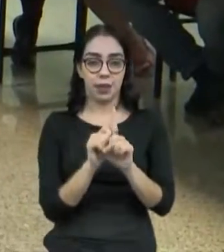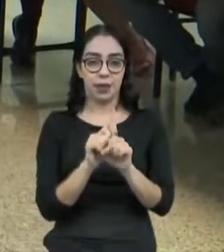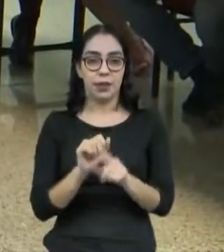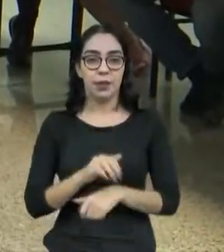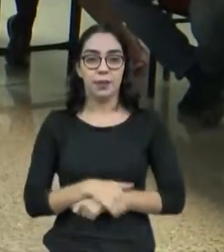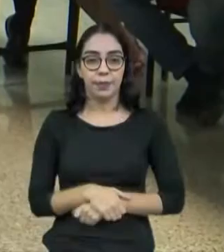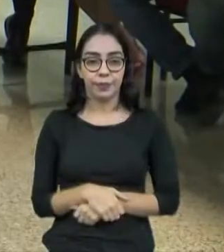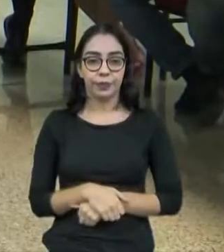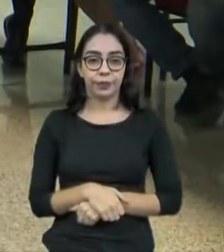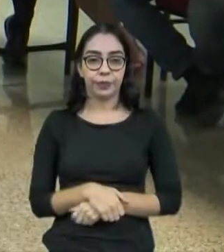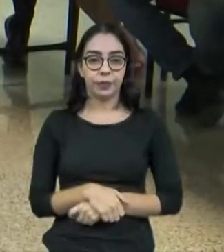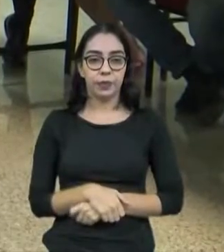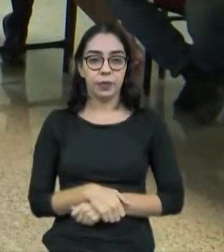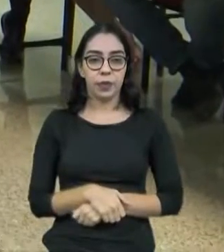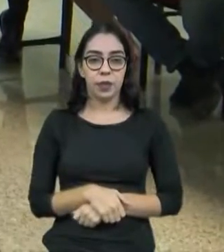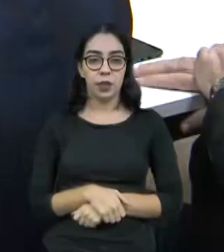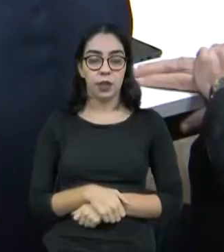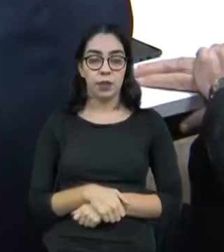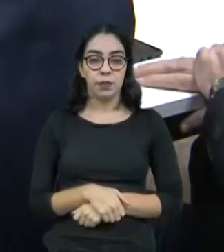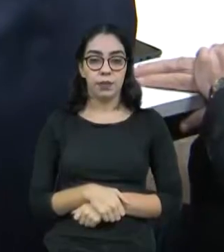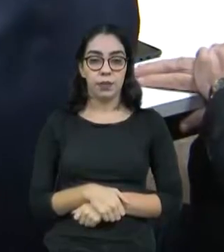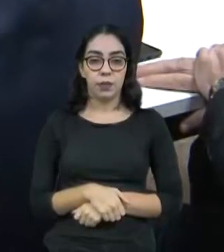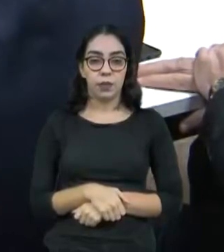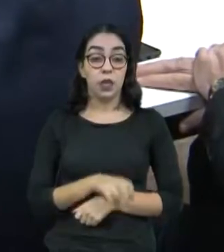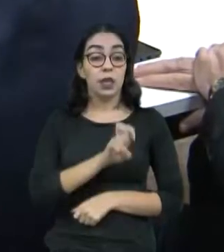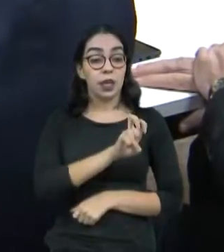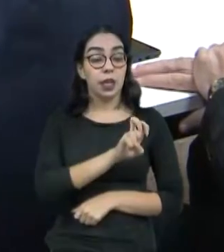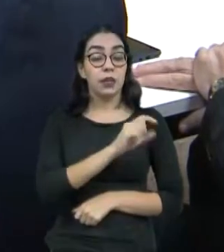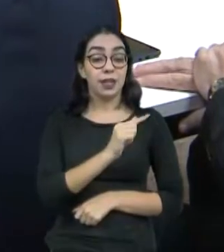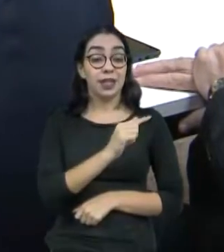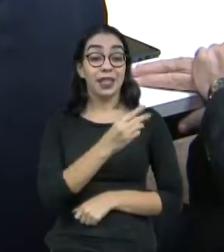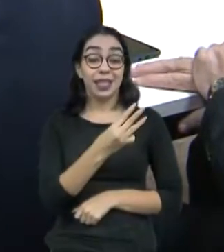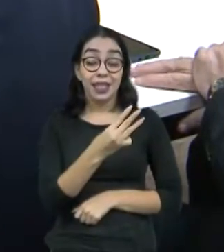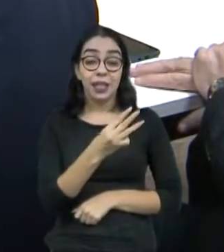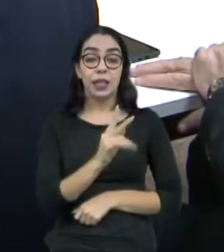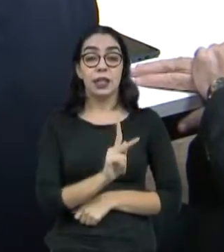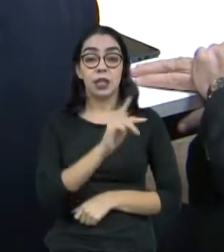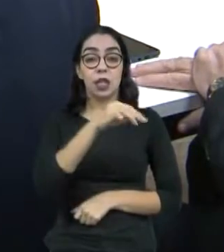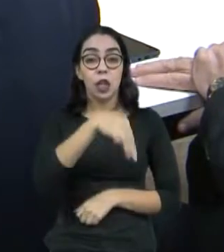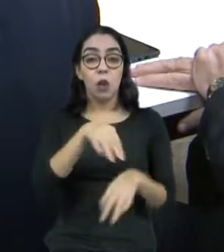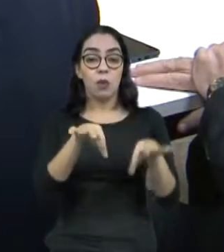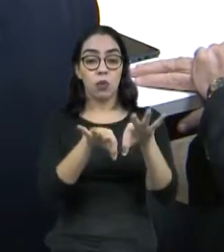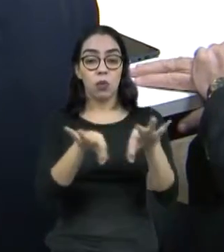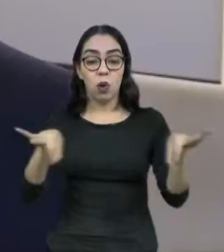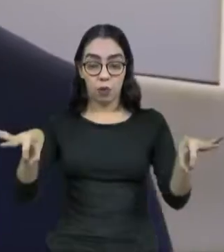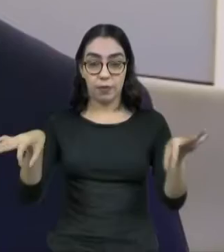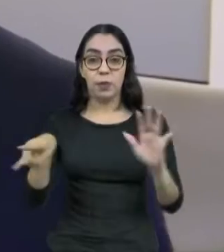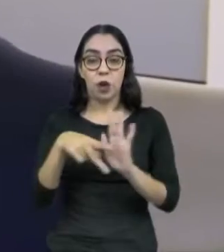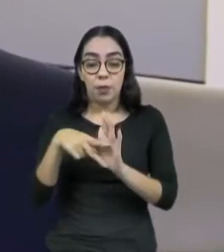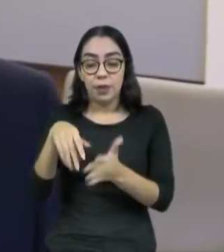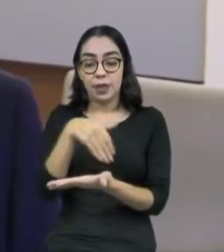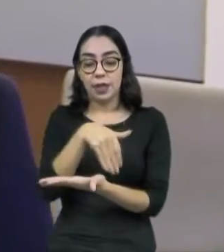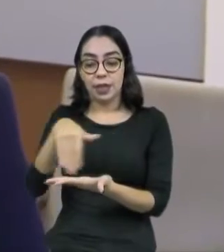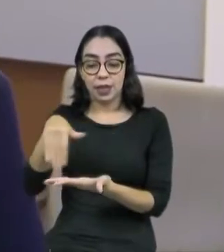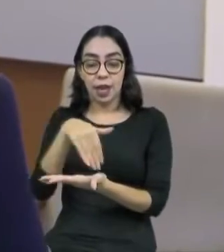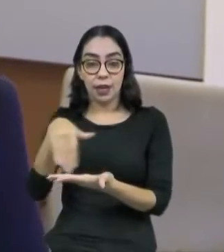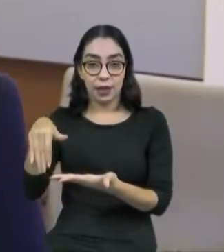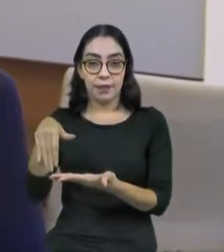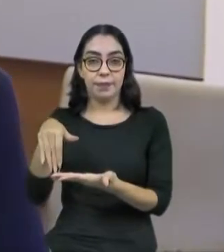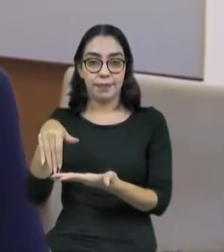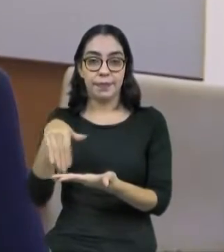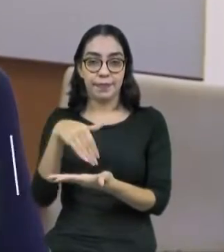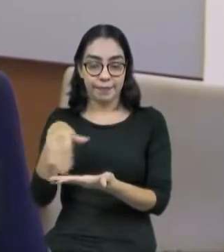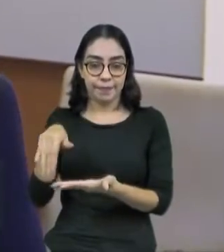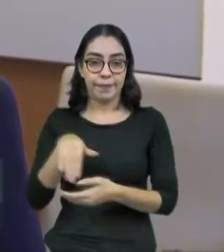573 quilômetros de orla sob a responsabilidade da Secretaria de Patrimônio da União. Esse tempo todo, essas